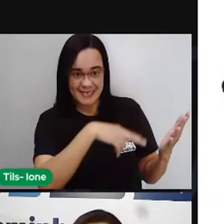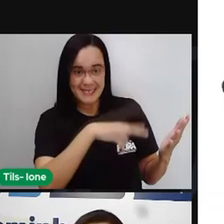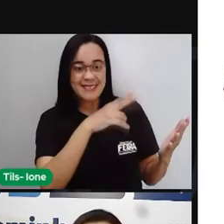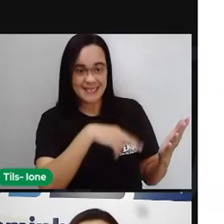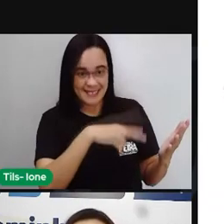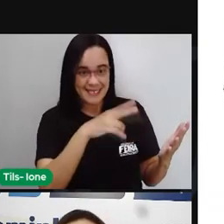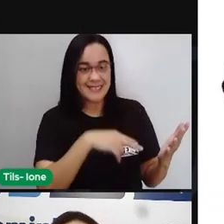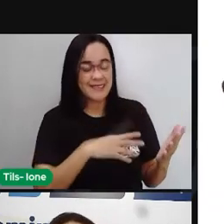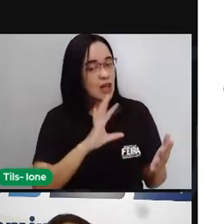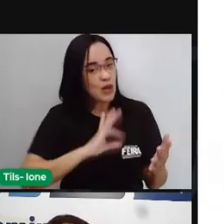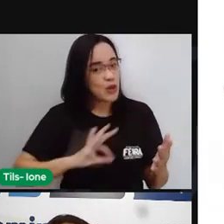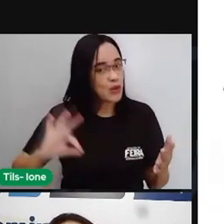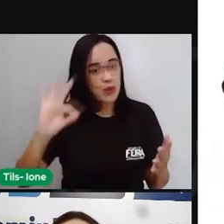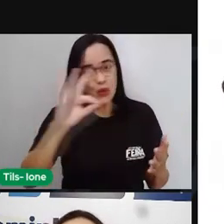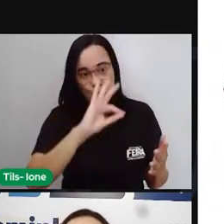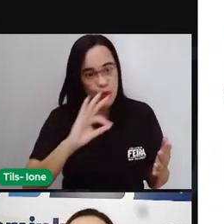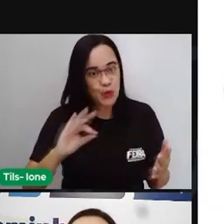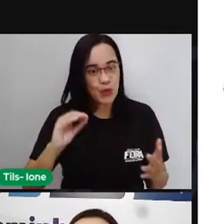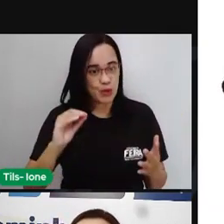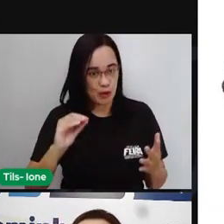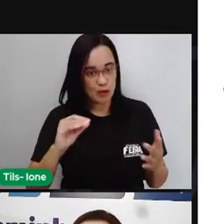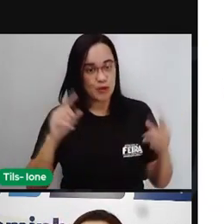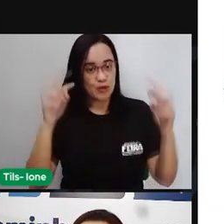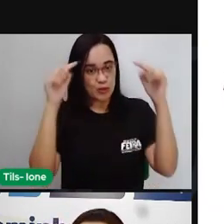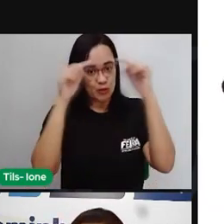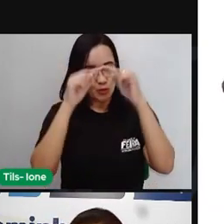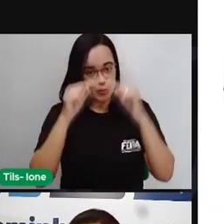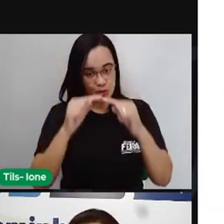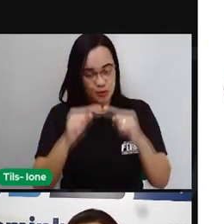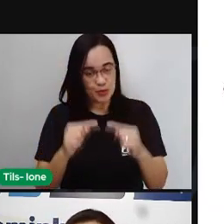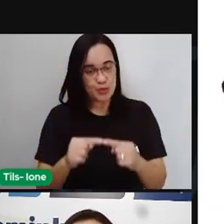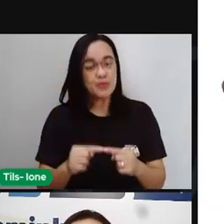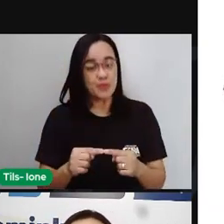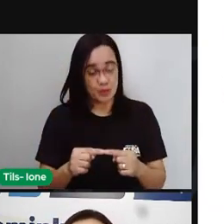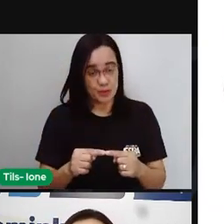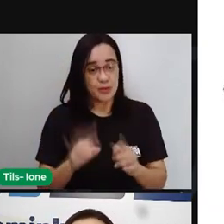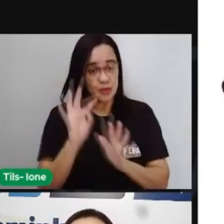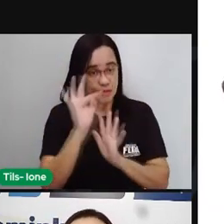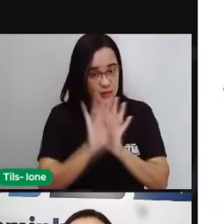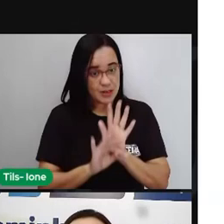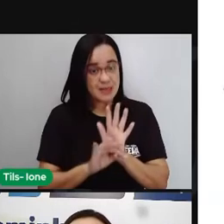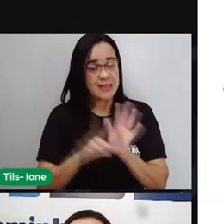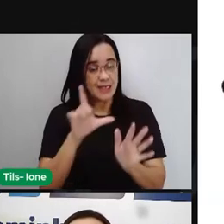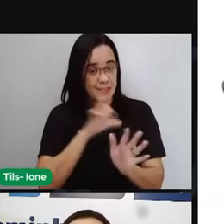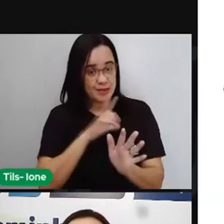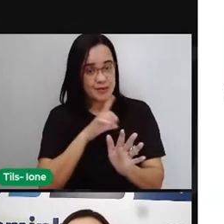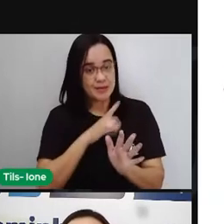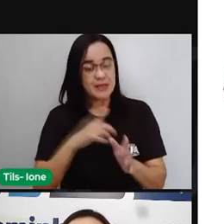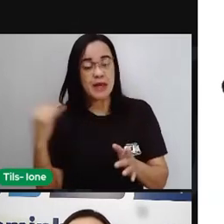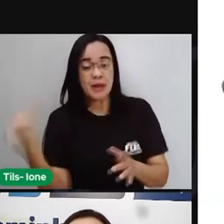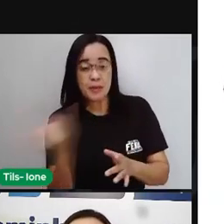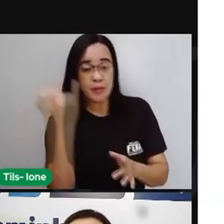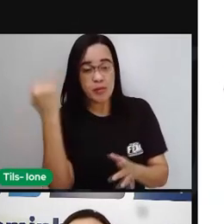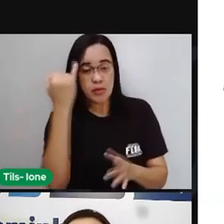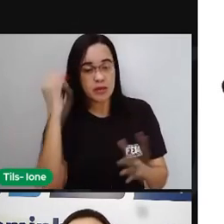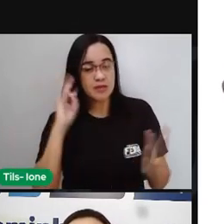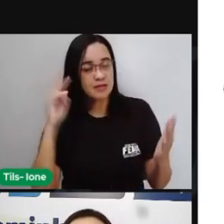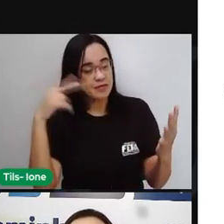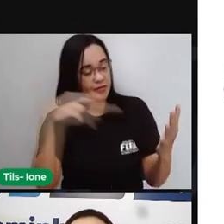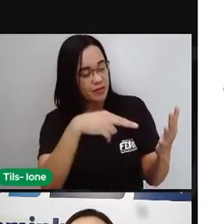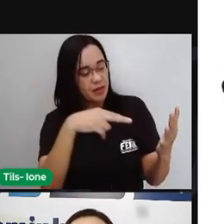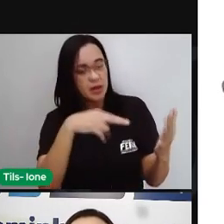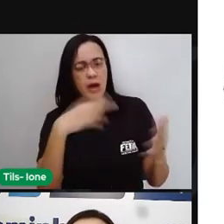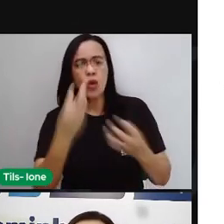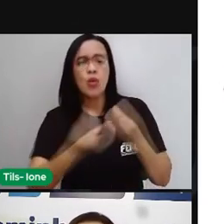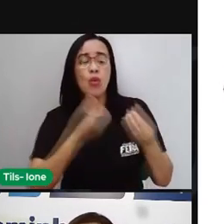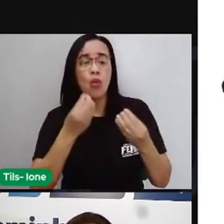musicalidade, a sonoridade, a combinação das rimas, se houver. É importante a gente observar como é que ele está na hora que